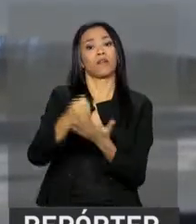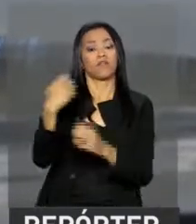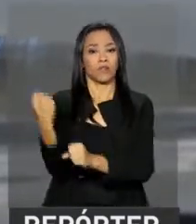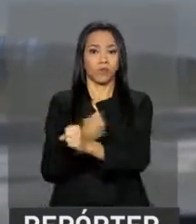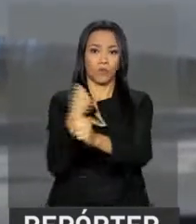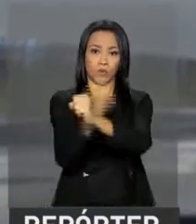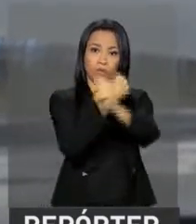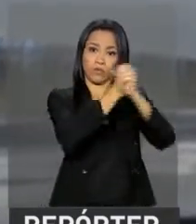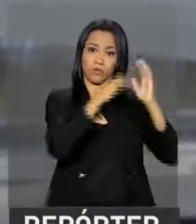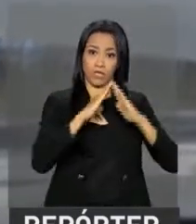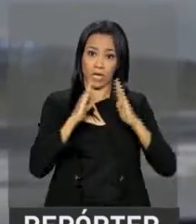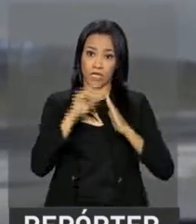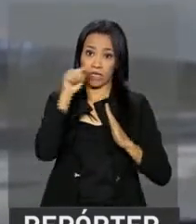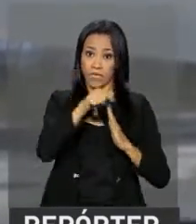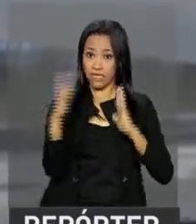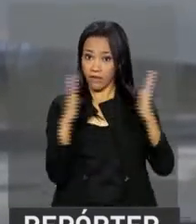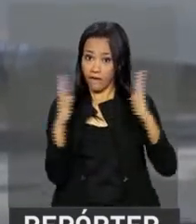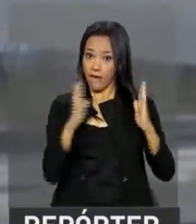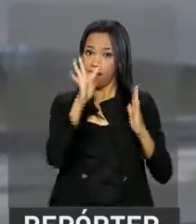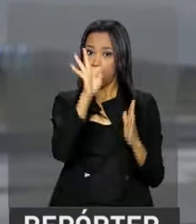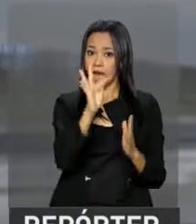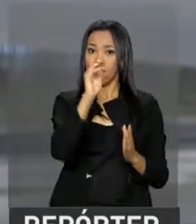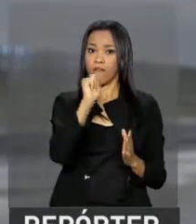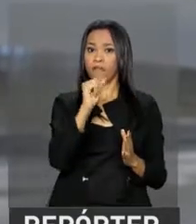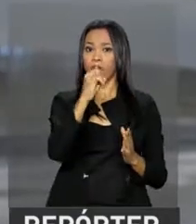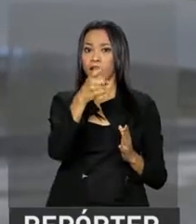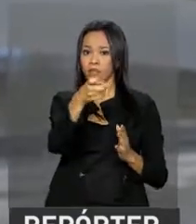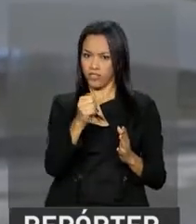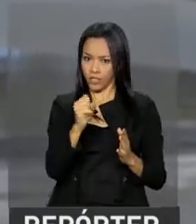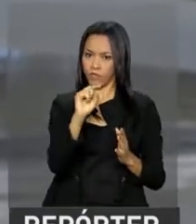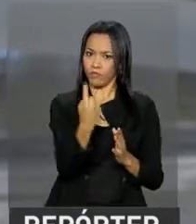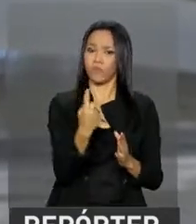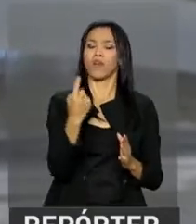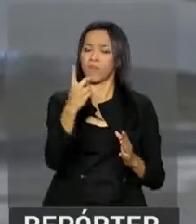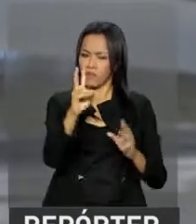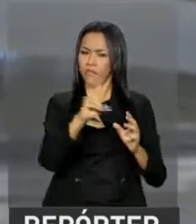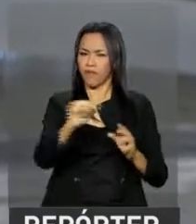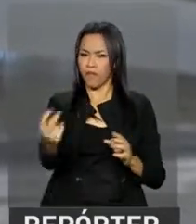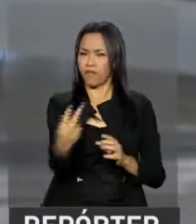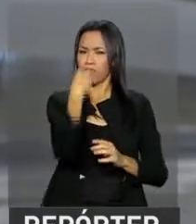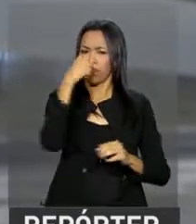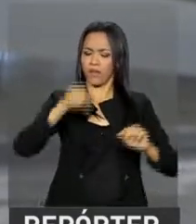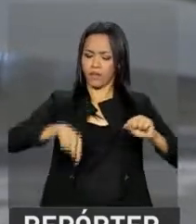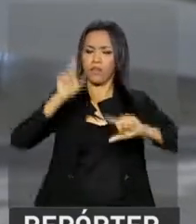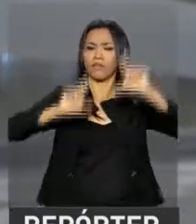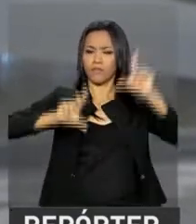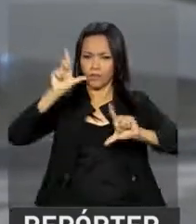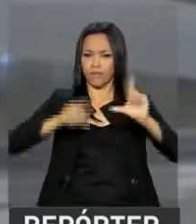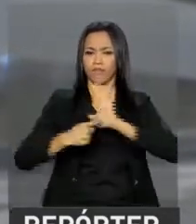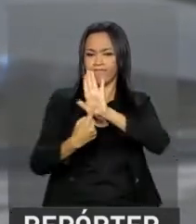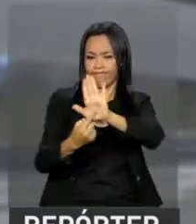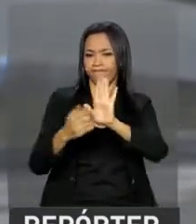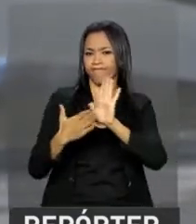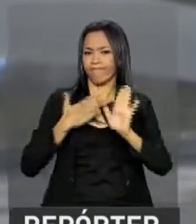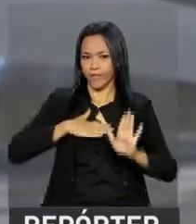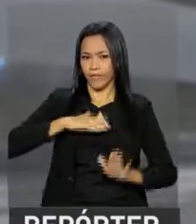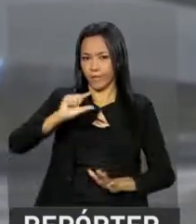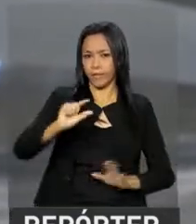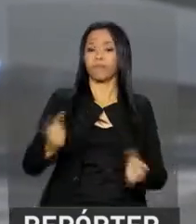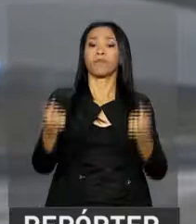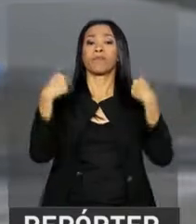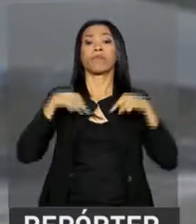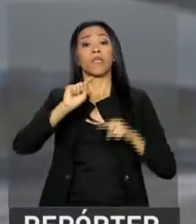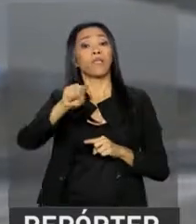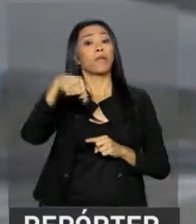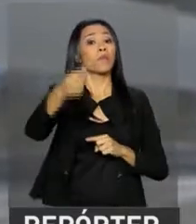Vida nessa faixa. Essa entrevista coletiva, você assiste ao vivo aqui na TVNBR, nós vamos transmitir. Logo mais, depois da